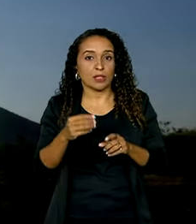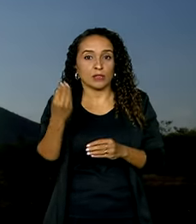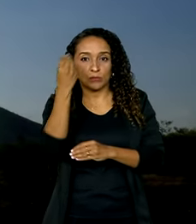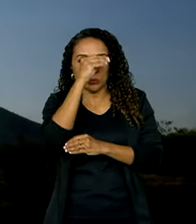solar.